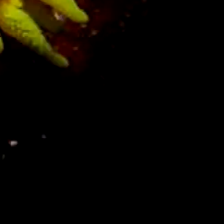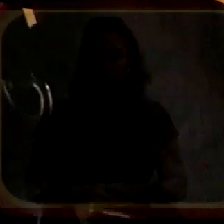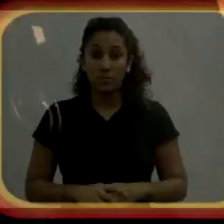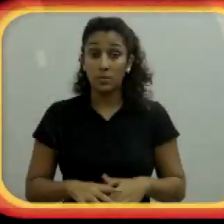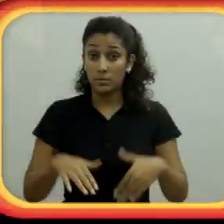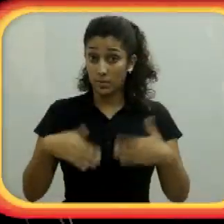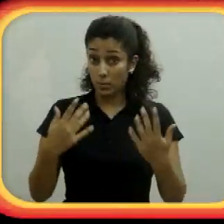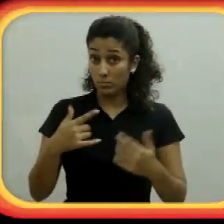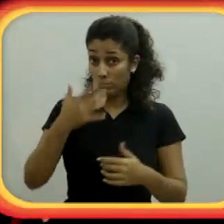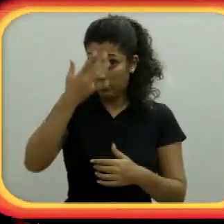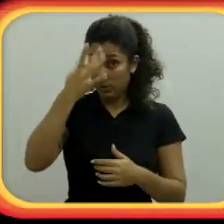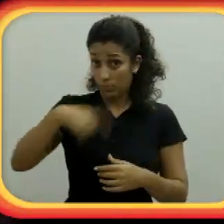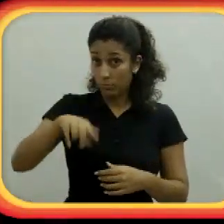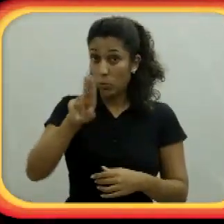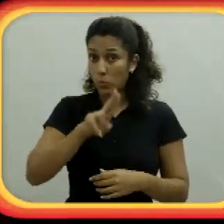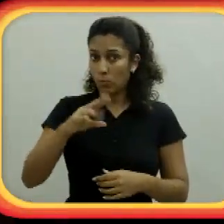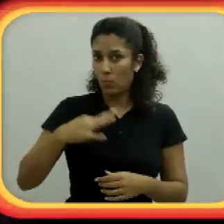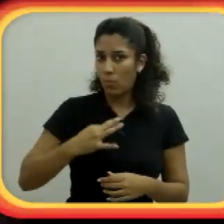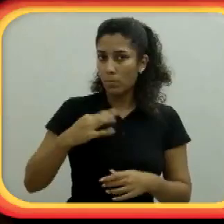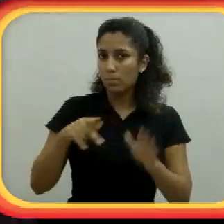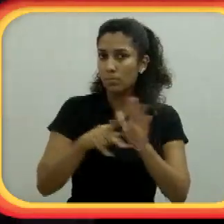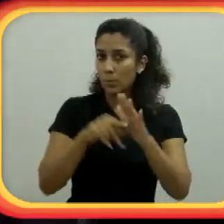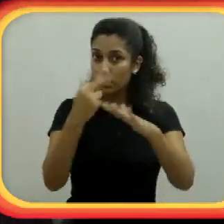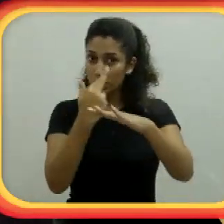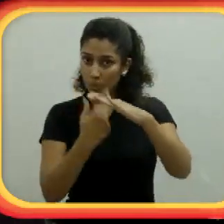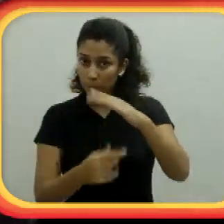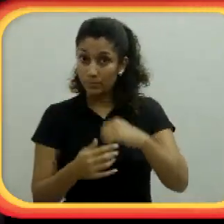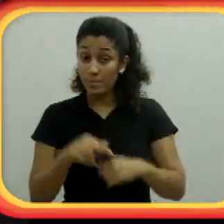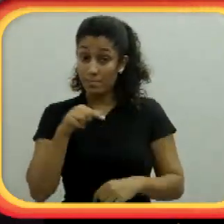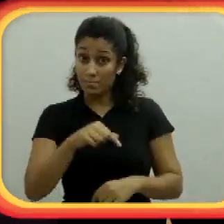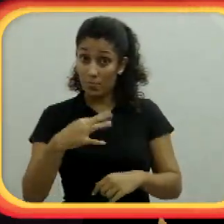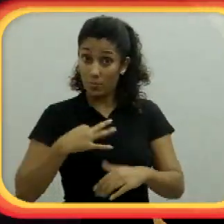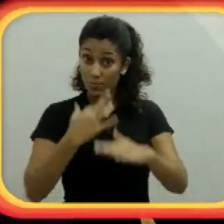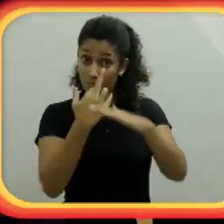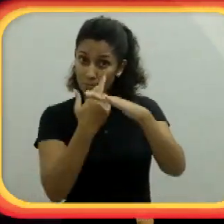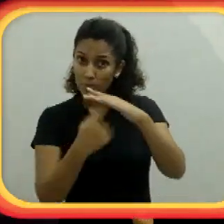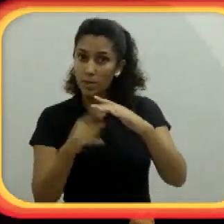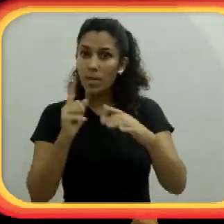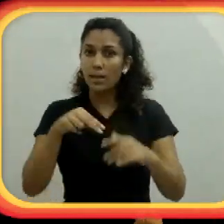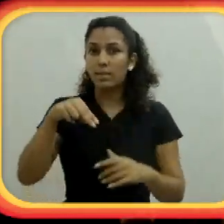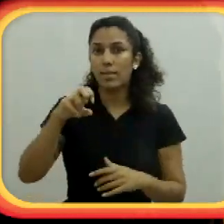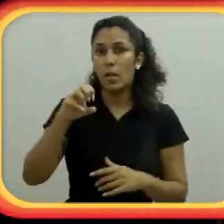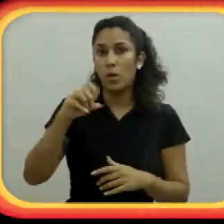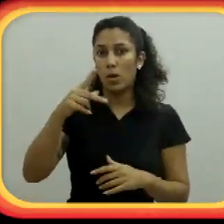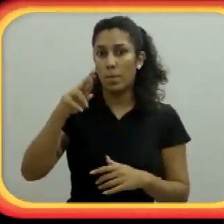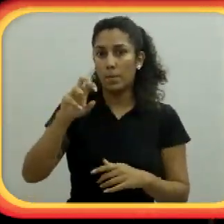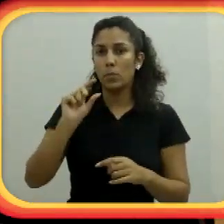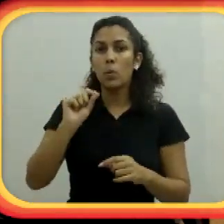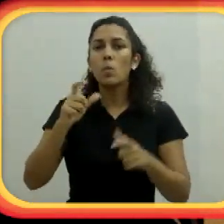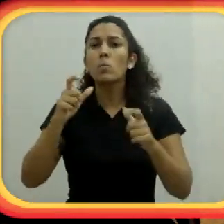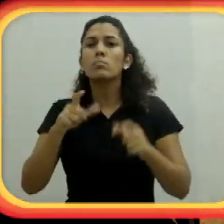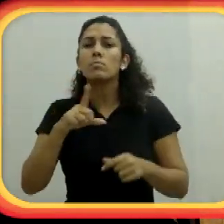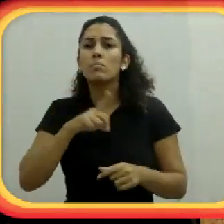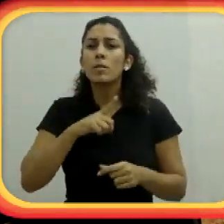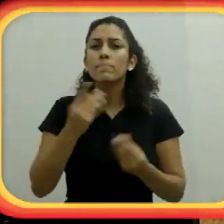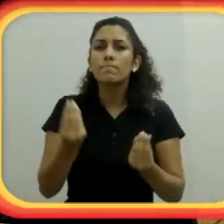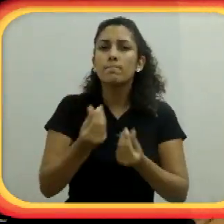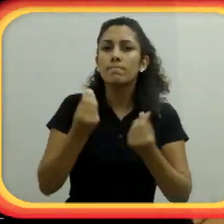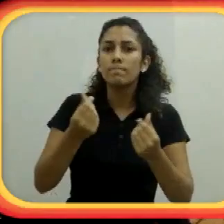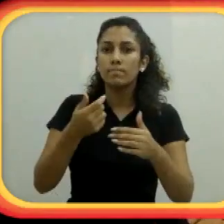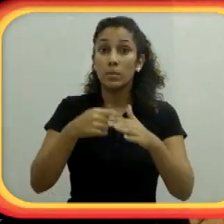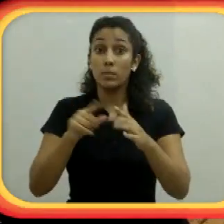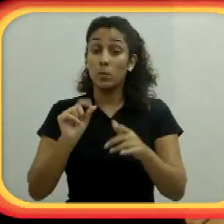A gente usa uma roupa de mergulho. Segura a roupa. Essa roupa de mergulho é de neoprene, onde você tem a espessura